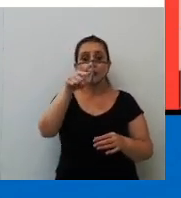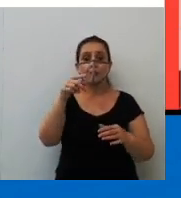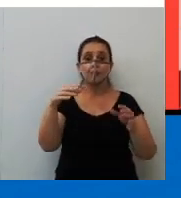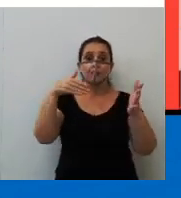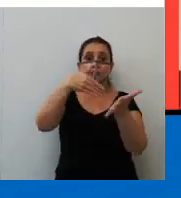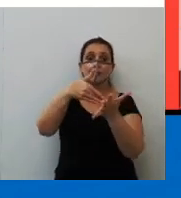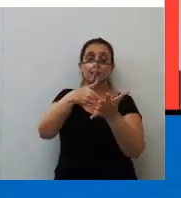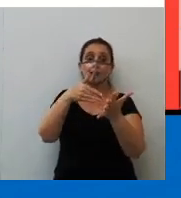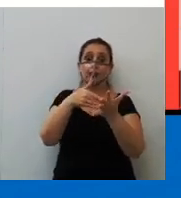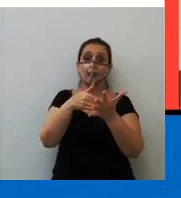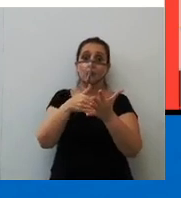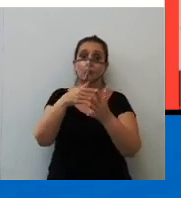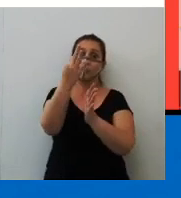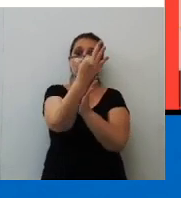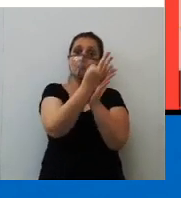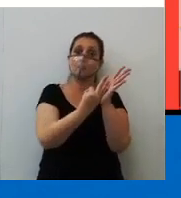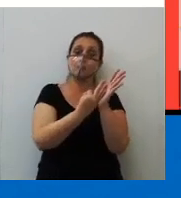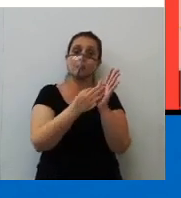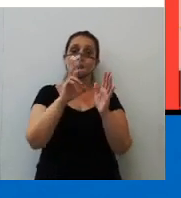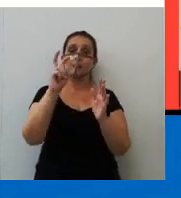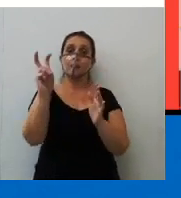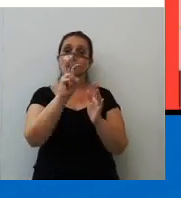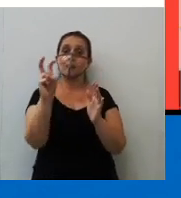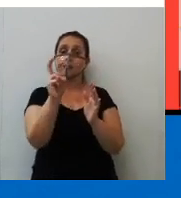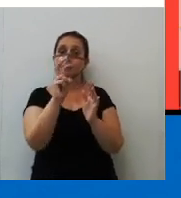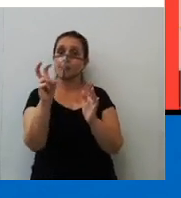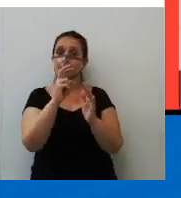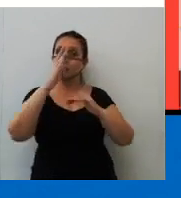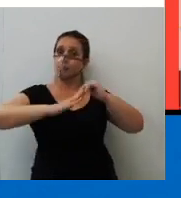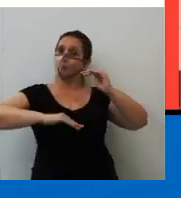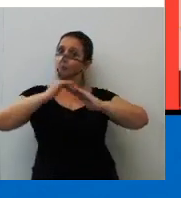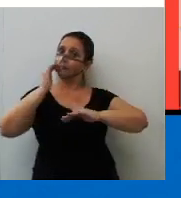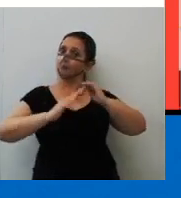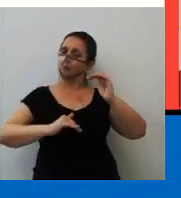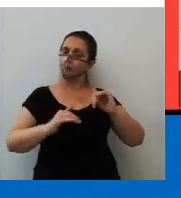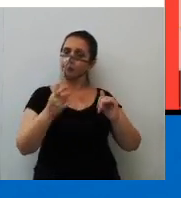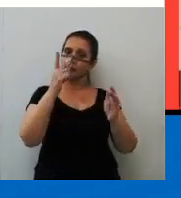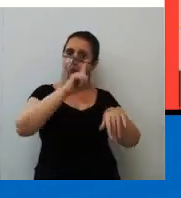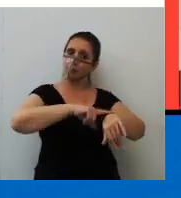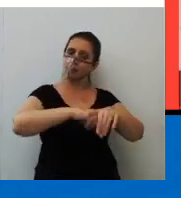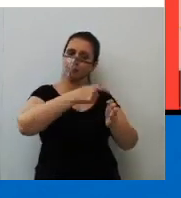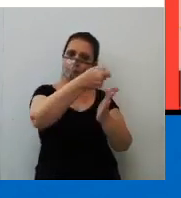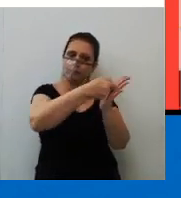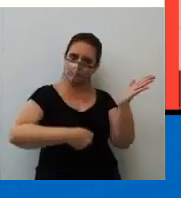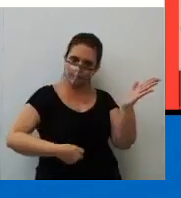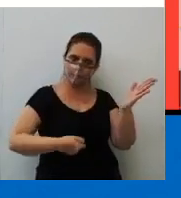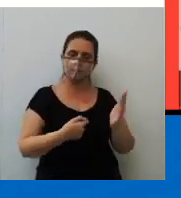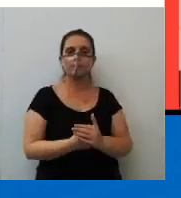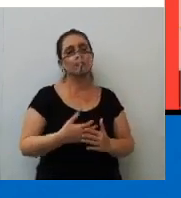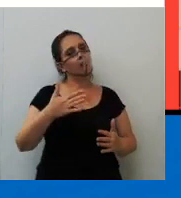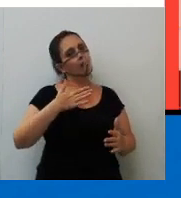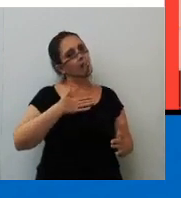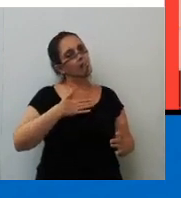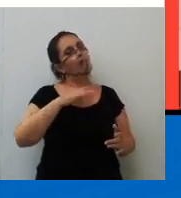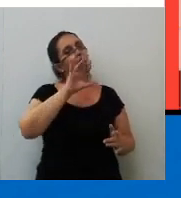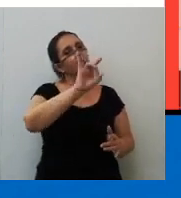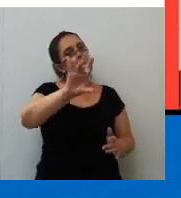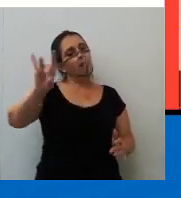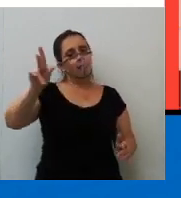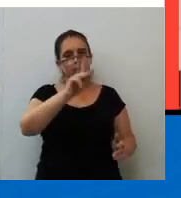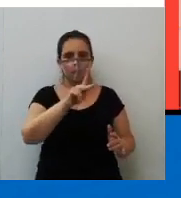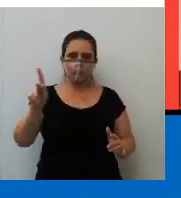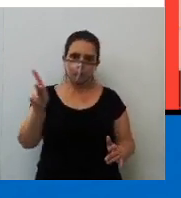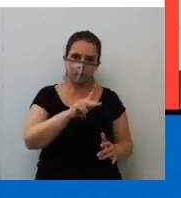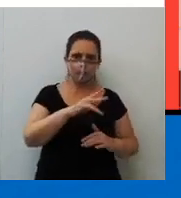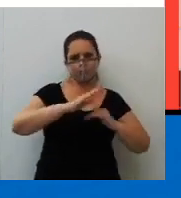teu texto. A quinta competência na hora da redação. Olha, eu tenho uma coisa comigo. Cada professor tem a sua